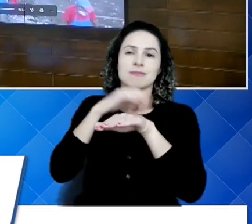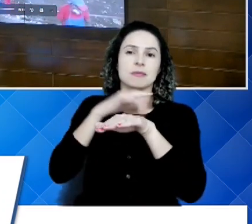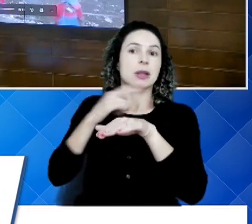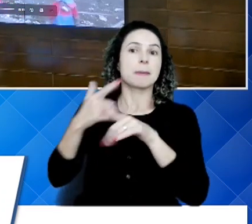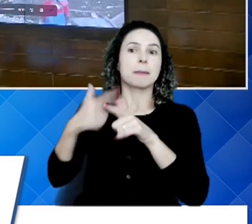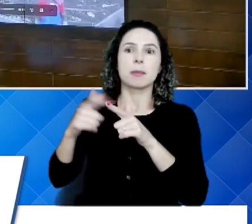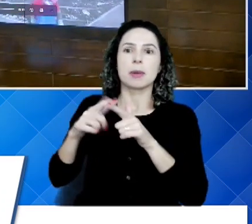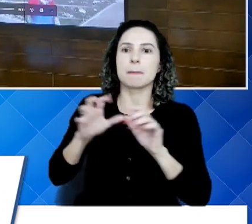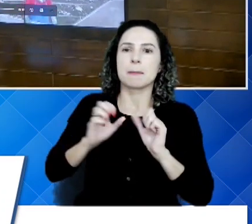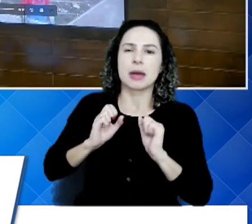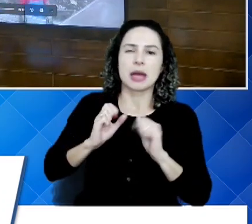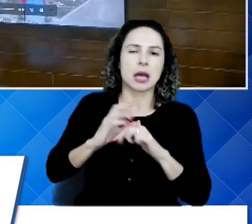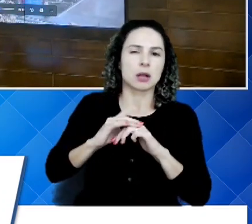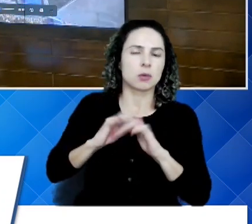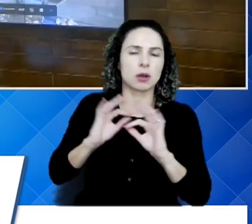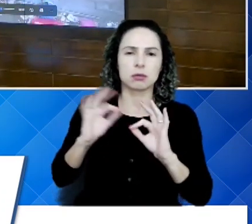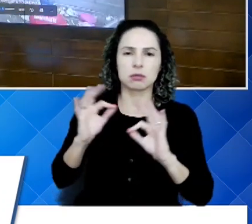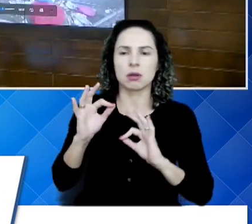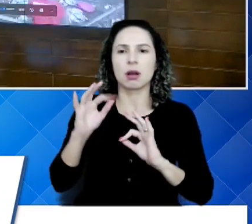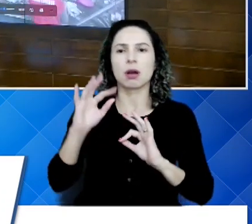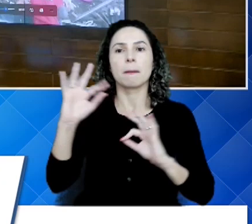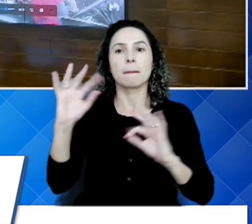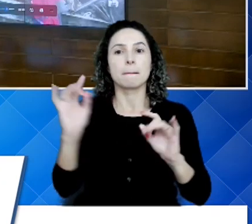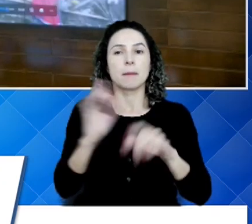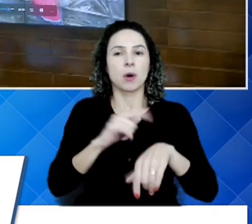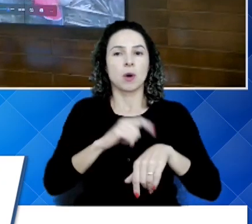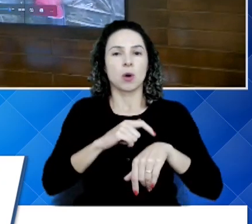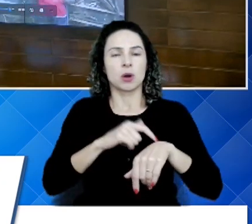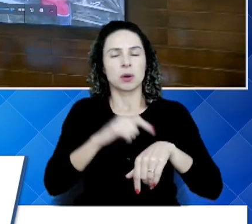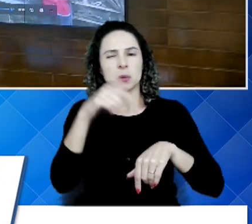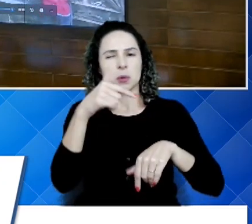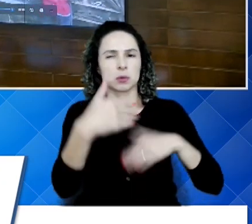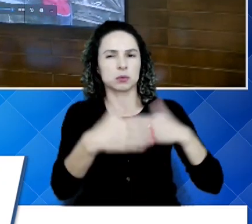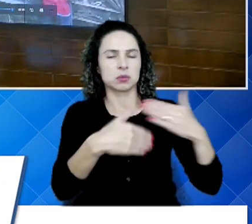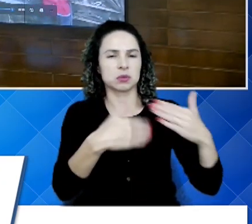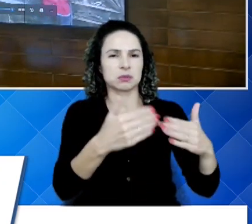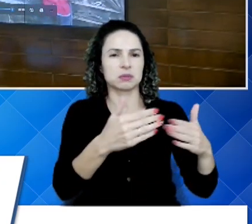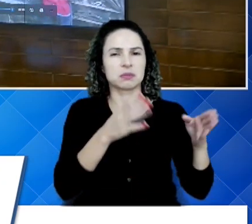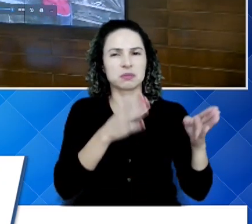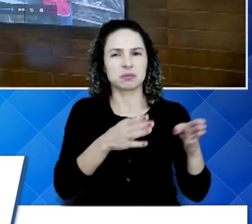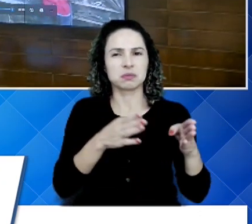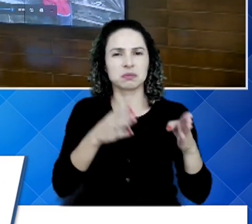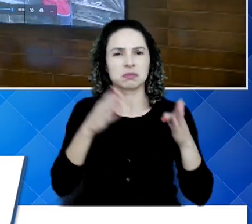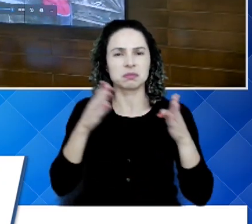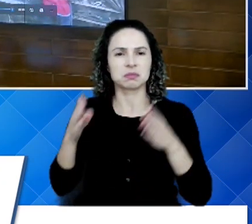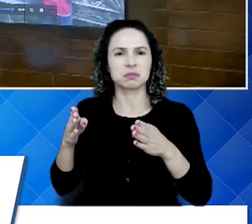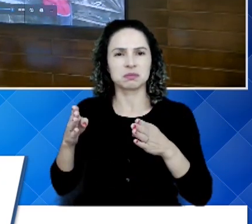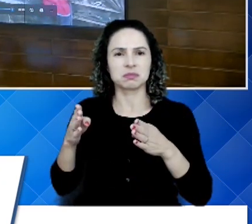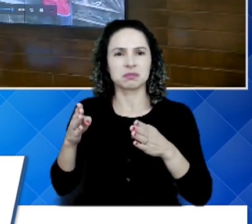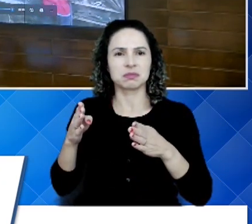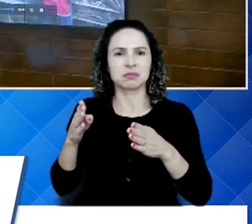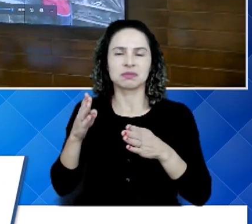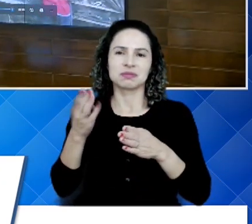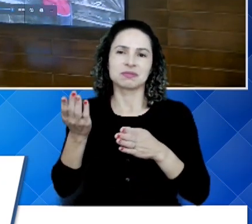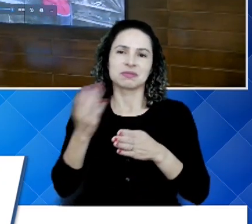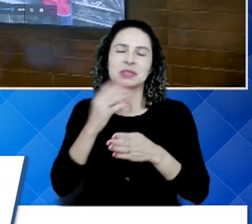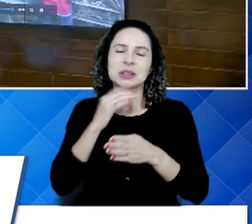contaminação e tal, só que depois passa por um outro processo que é até ruim de falar aqui,